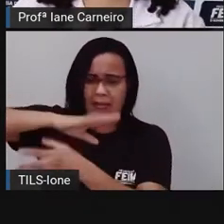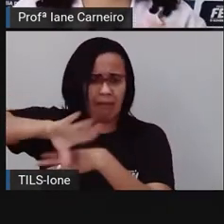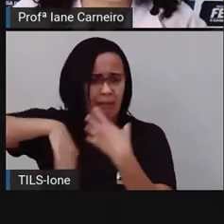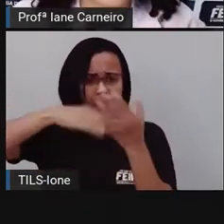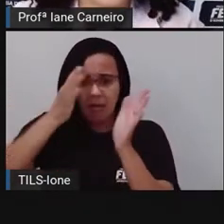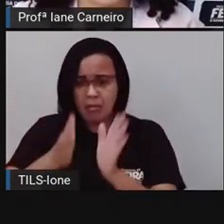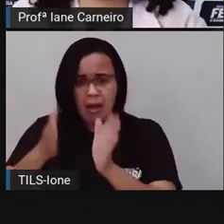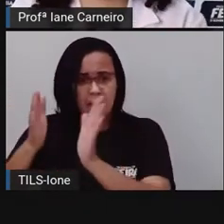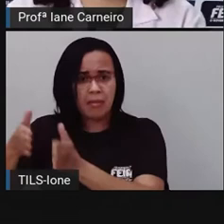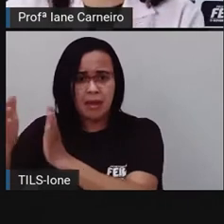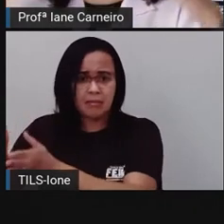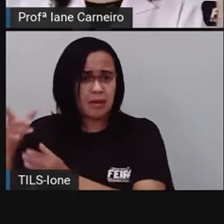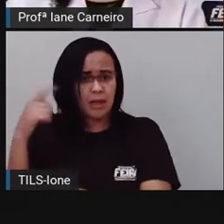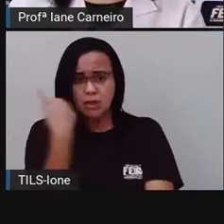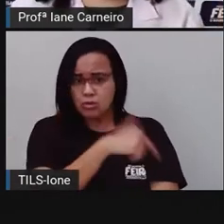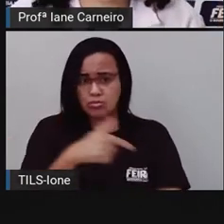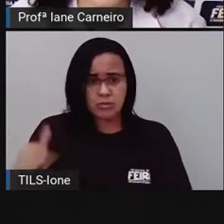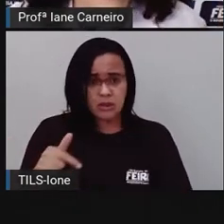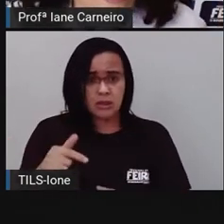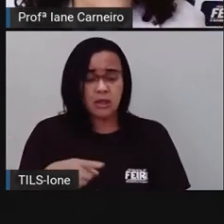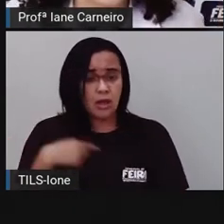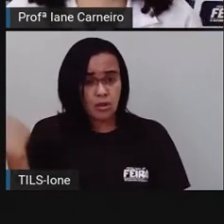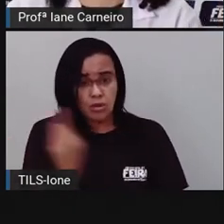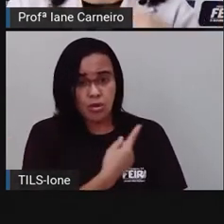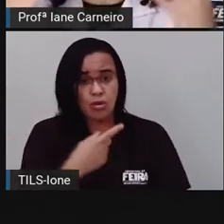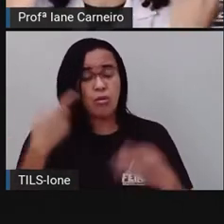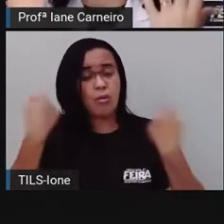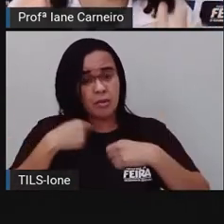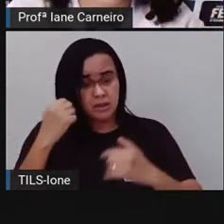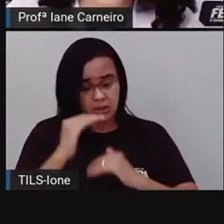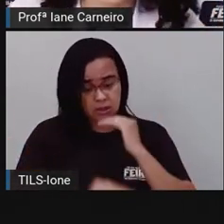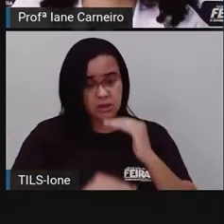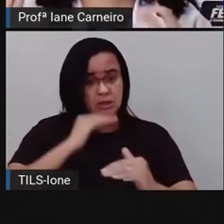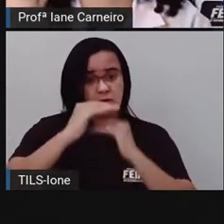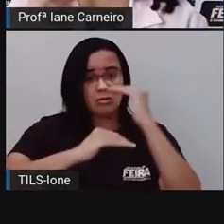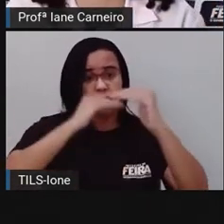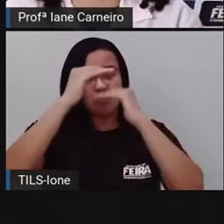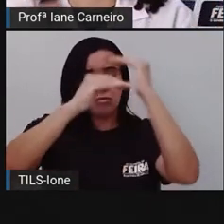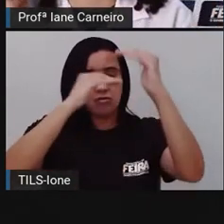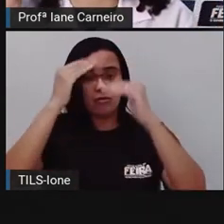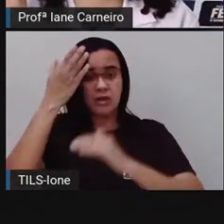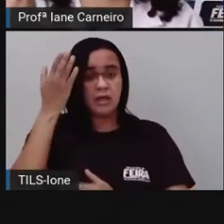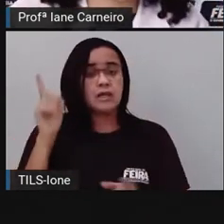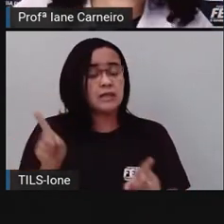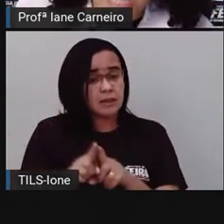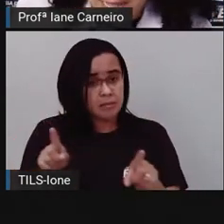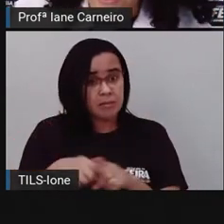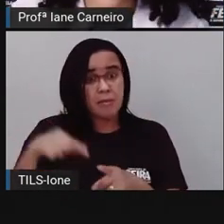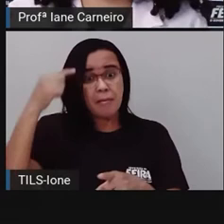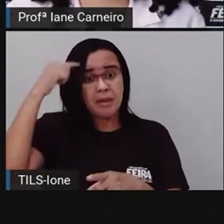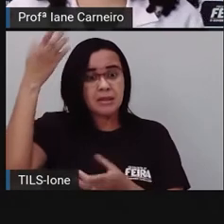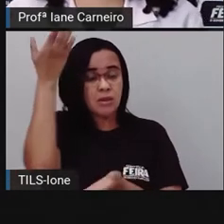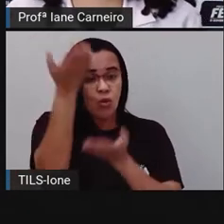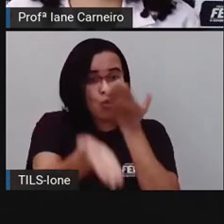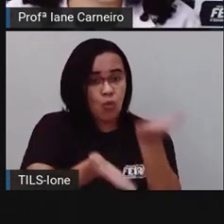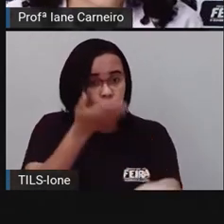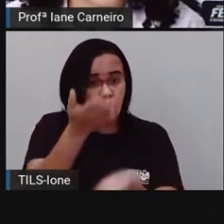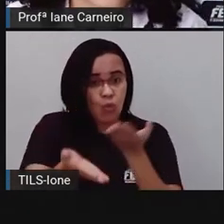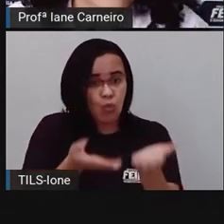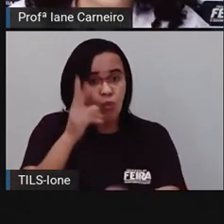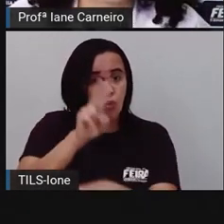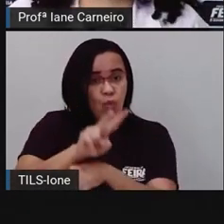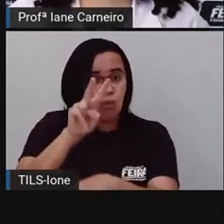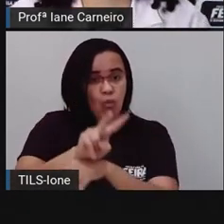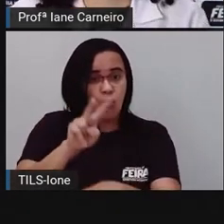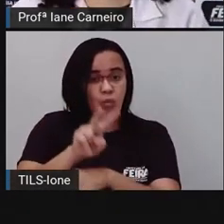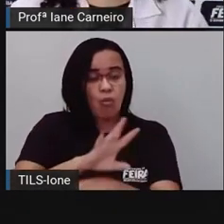De cuidar, né? De desenvolver nossa cidade, construir nossas casas, mas também pensar no cuidado com esses animais,